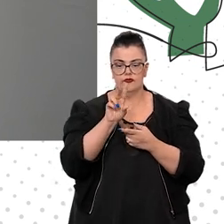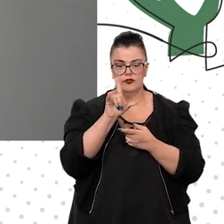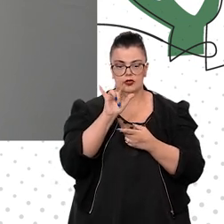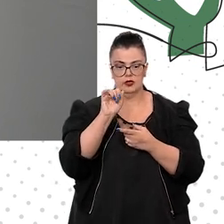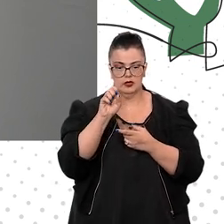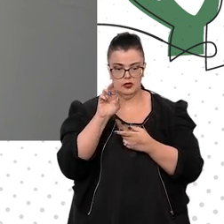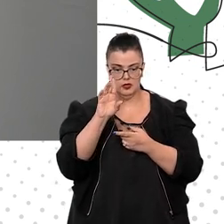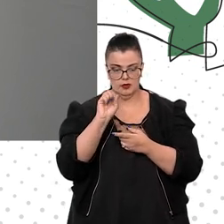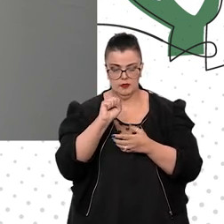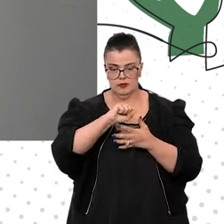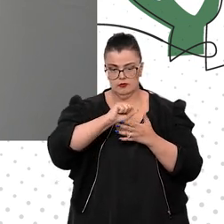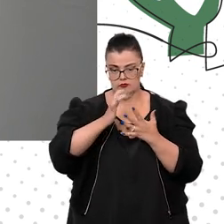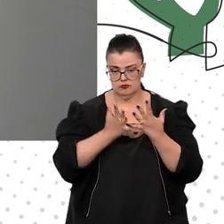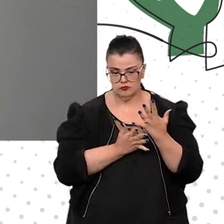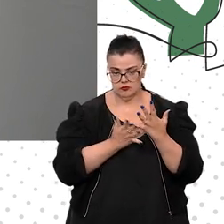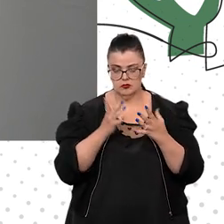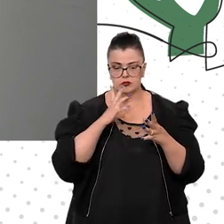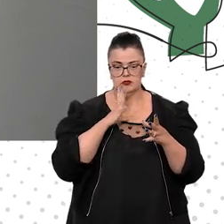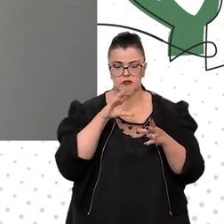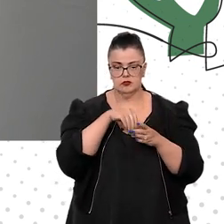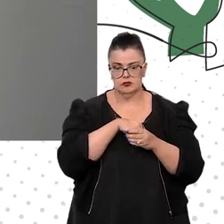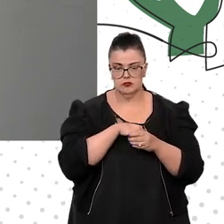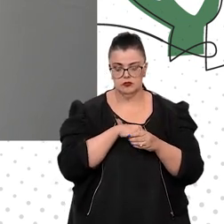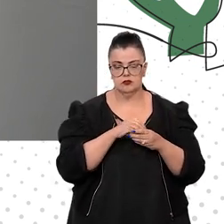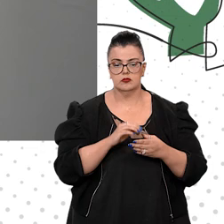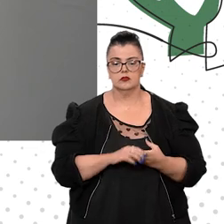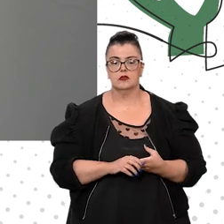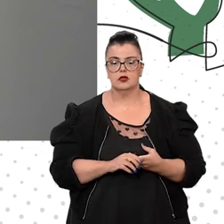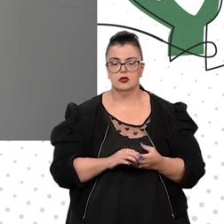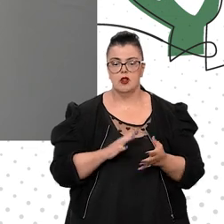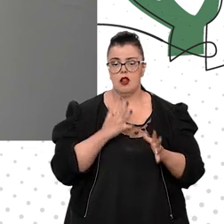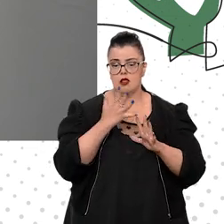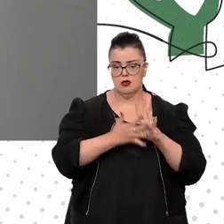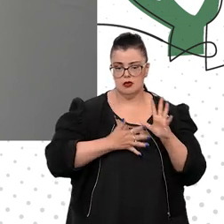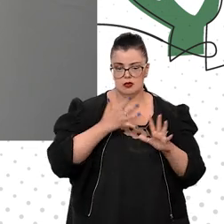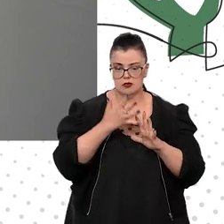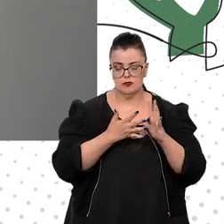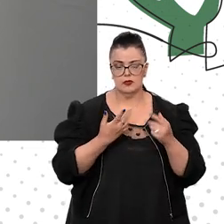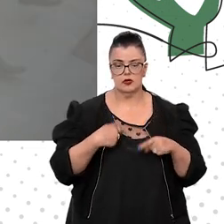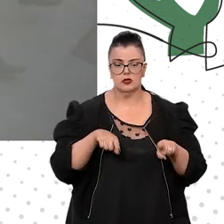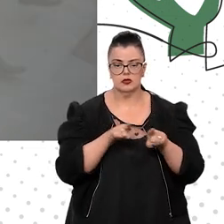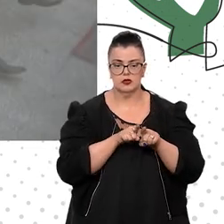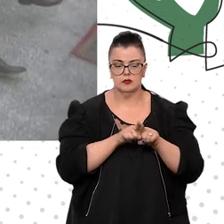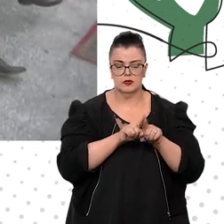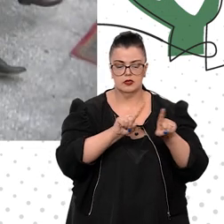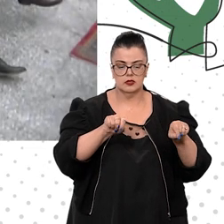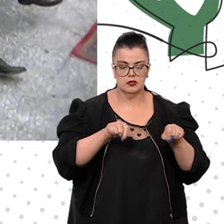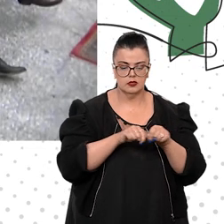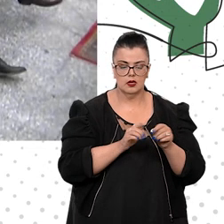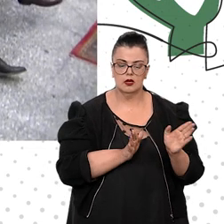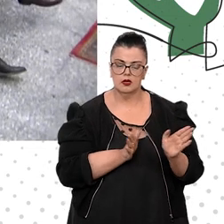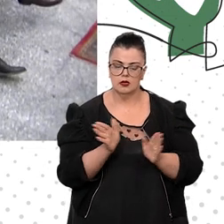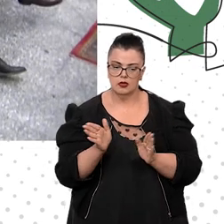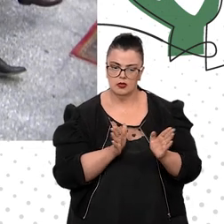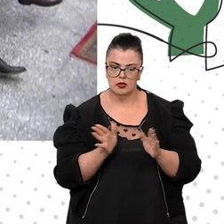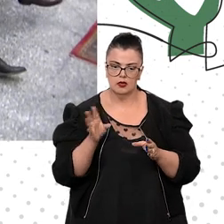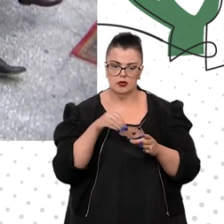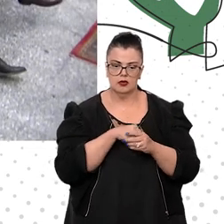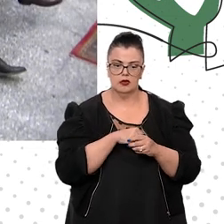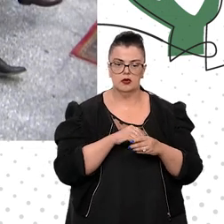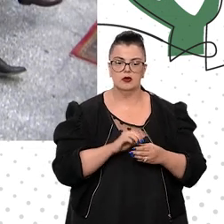conteúdos escritos no site para a linguagem brasileira de sinais. temos também sala acessível no nosso balcão